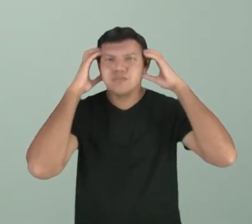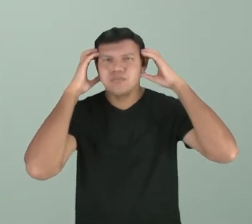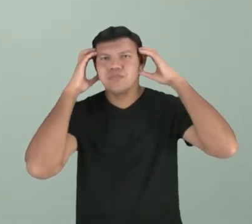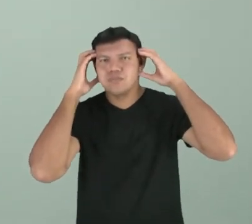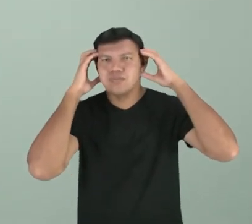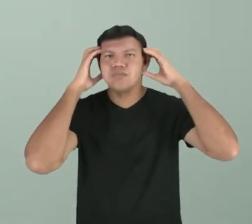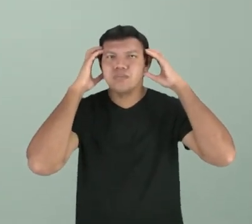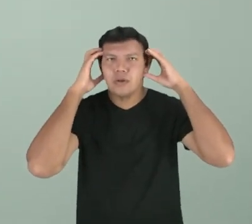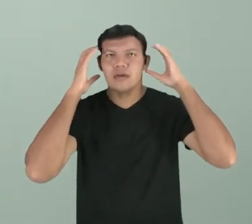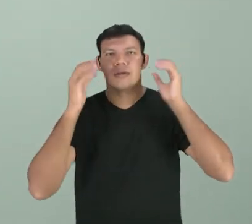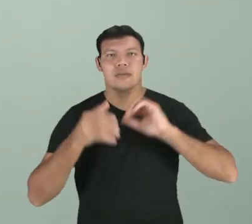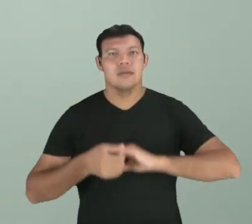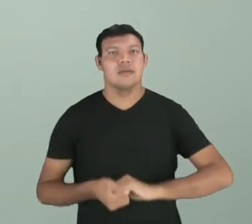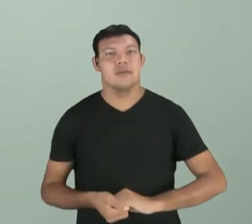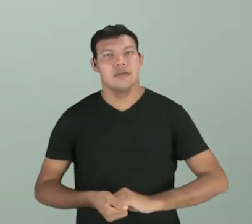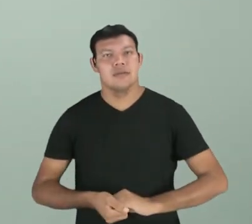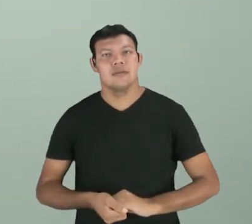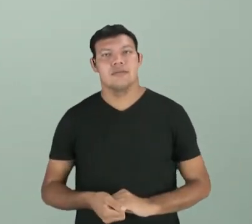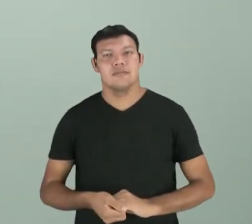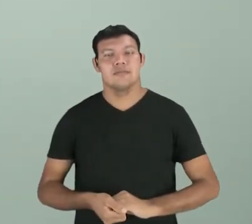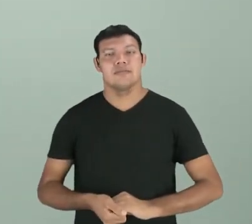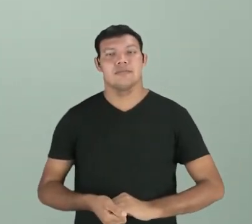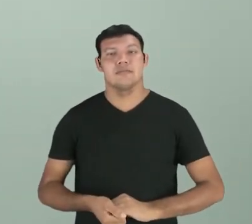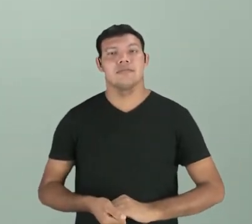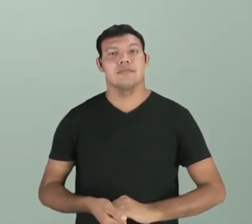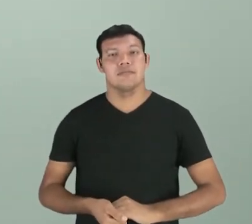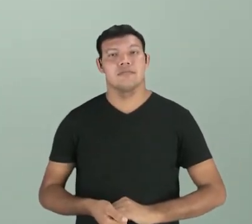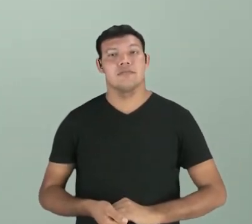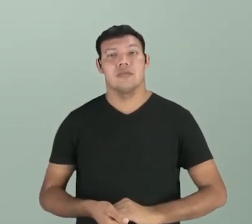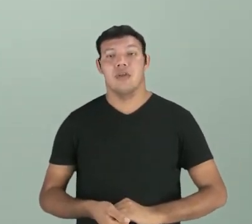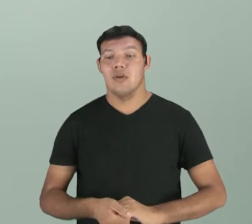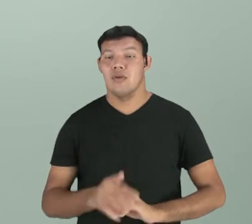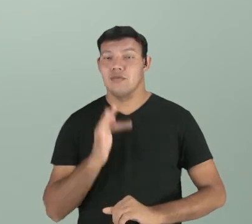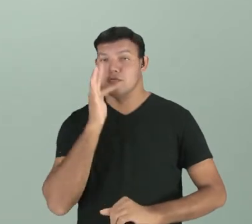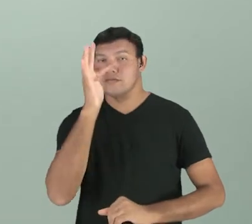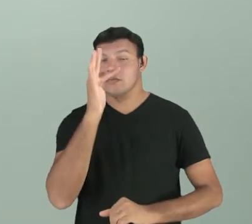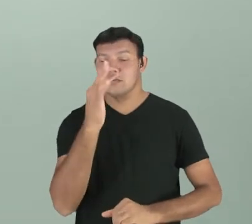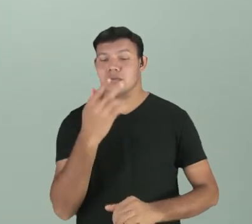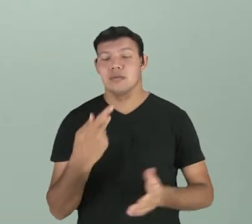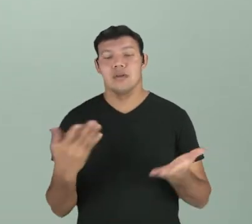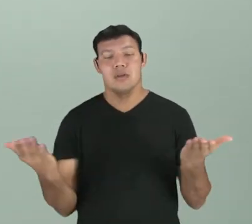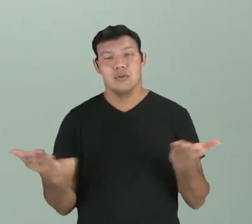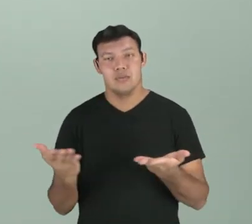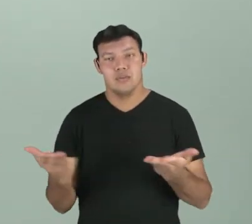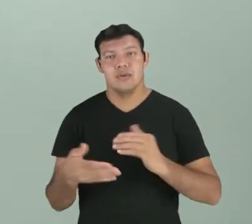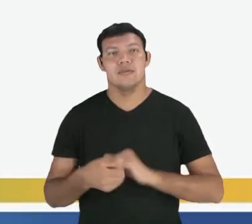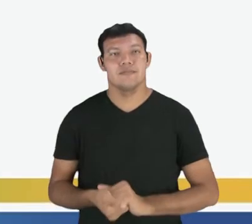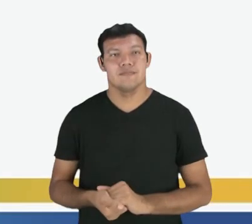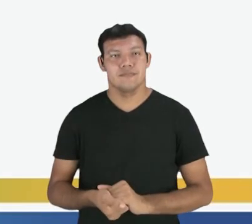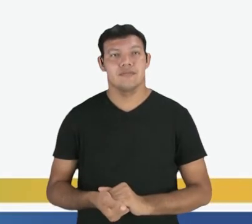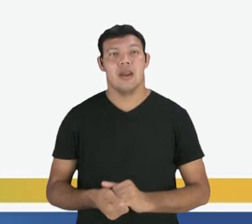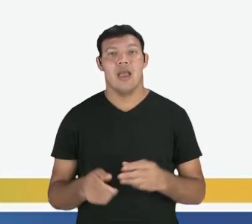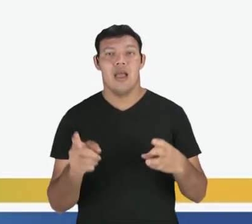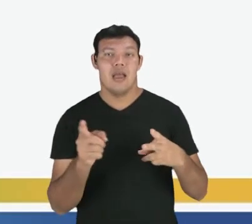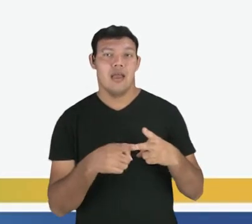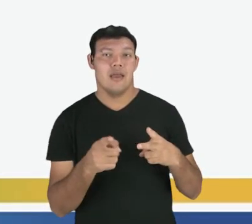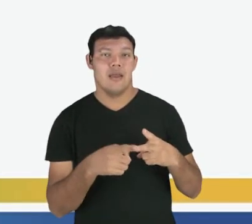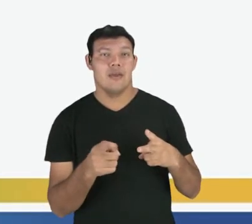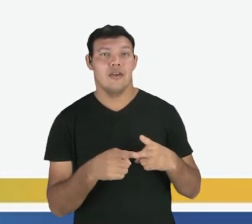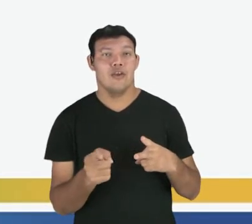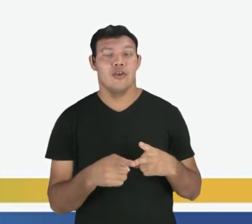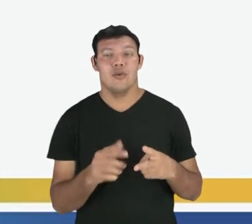ocorrer, eu ouvirei música, né? Então, chamamos de futuro do presente. Agora, o que que é o futuro do